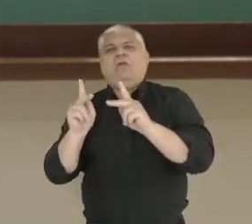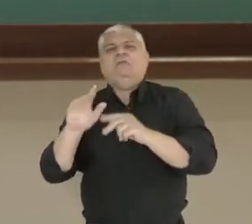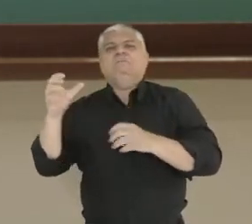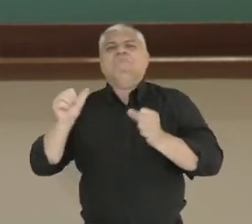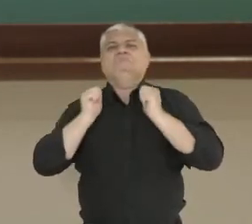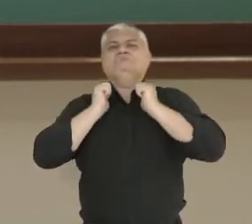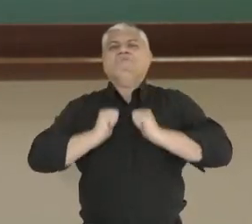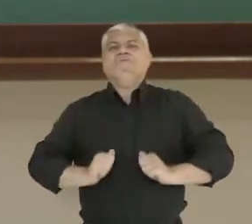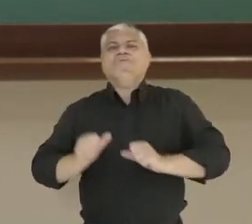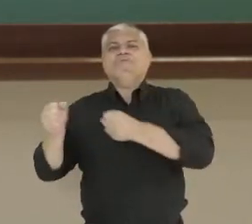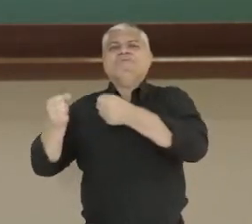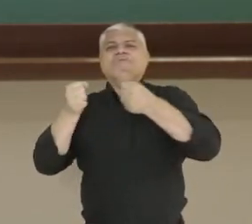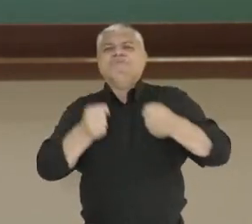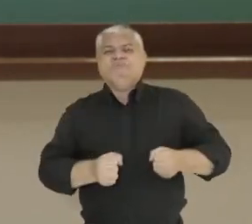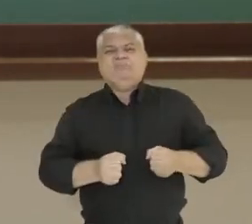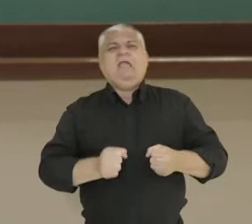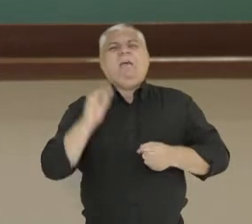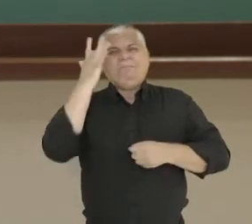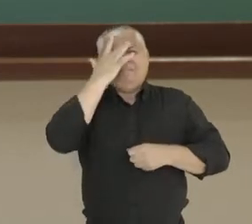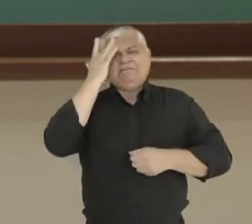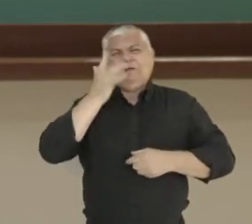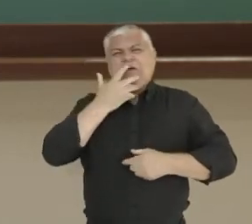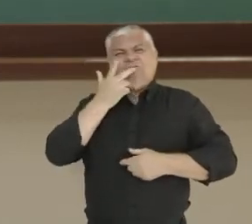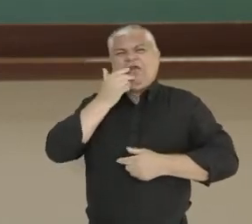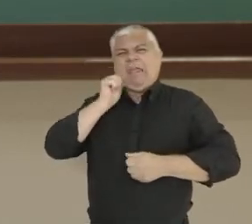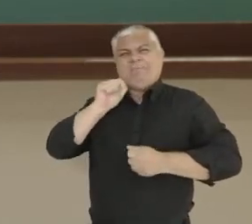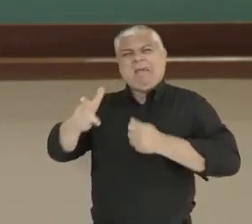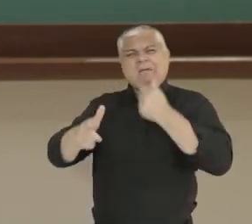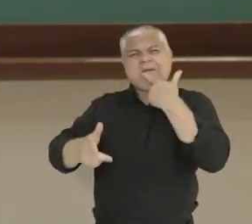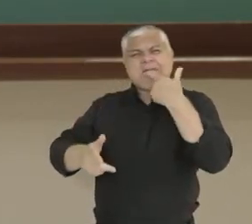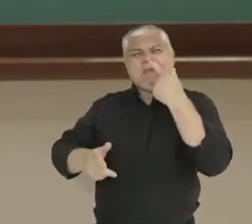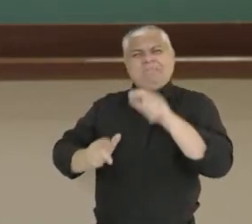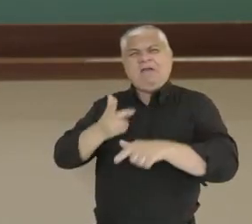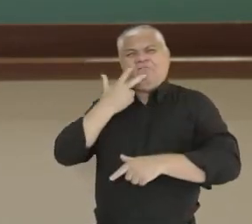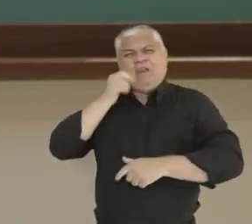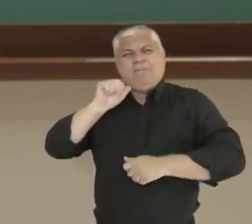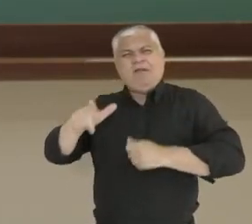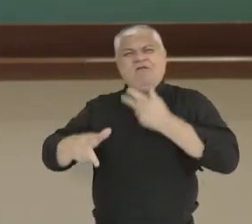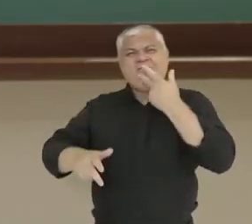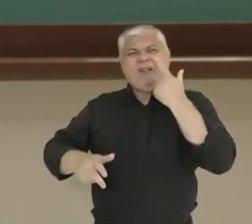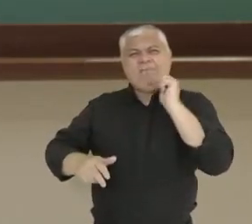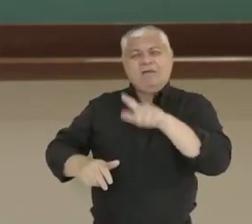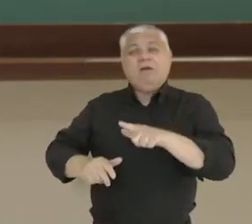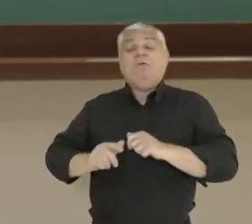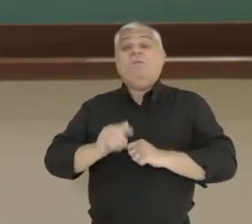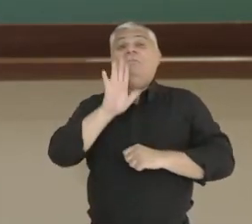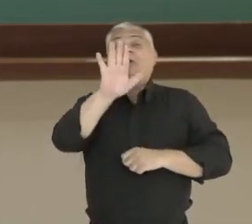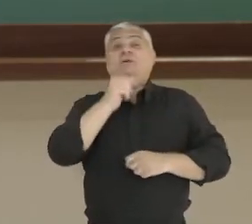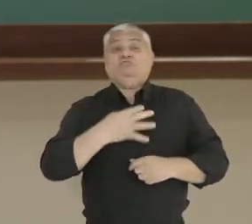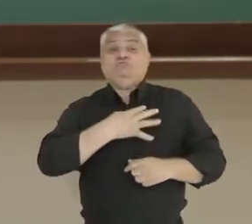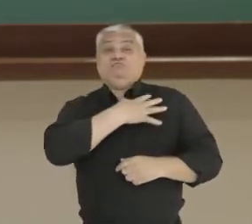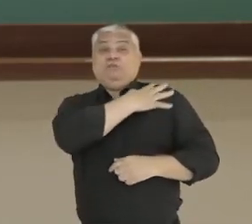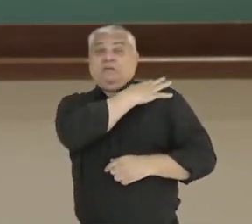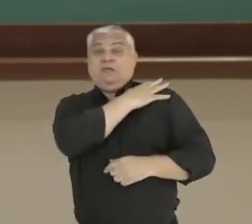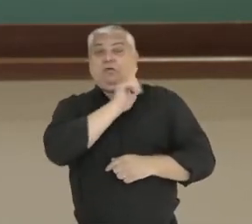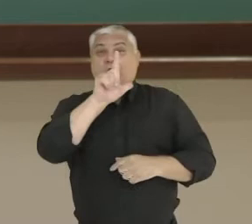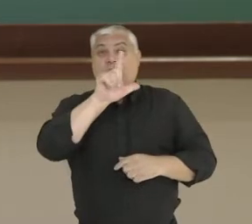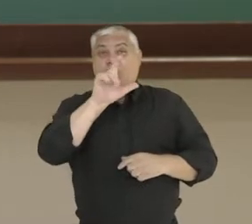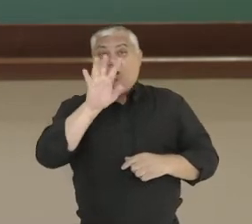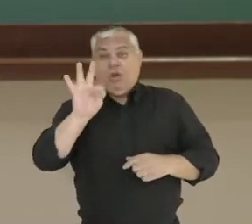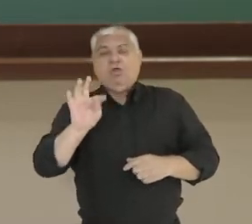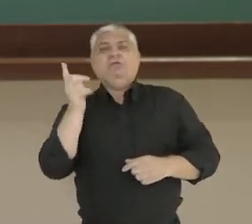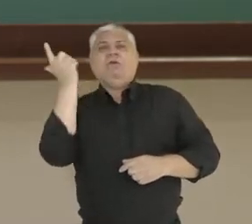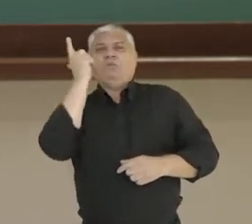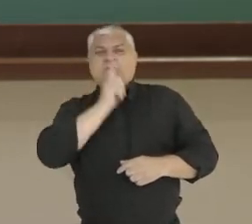houve muita crítica à eleição dele e graças a um general Lottes, ele conseguiu